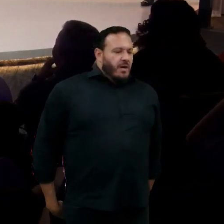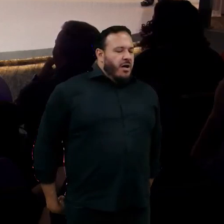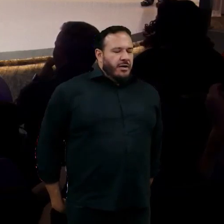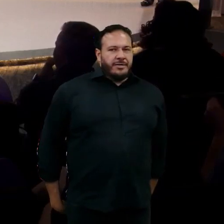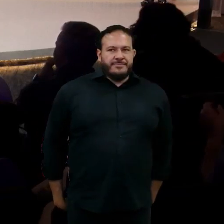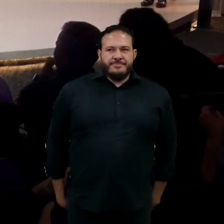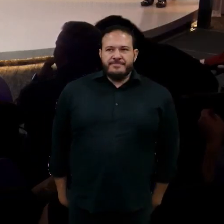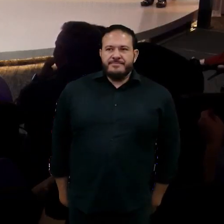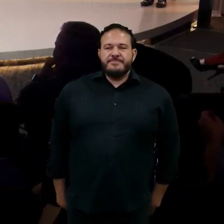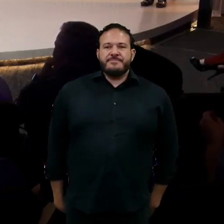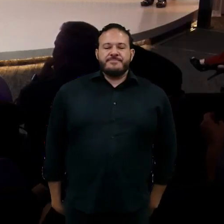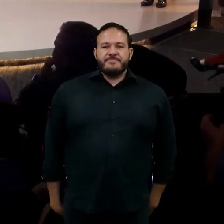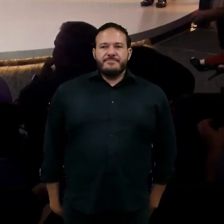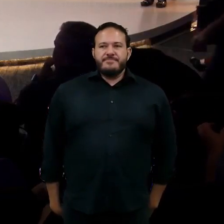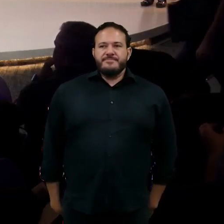muito obrigada.